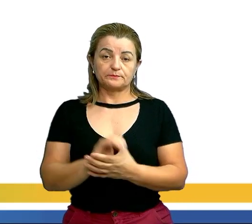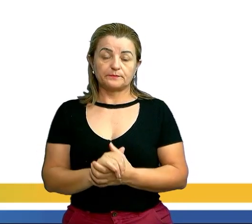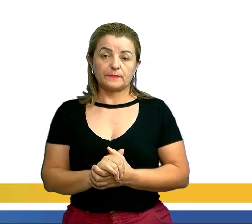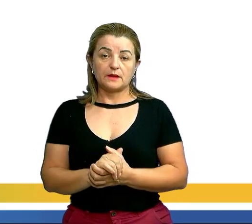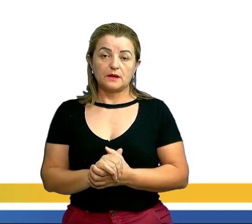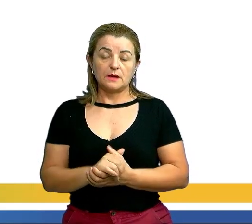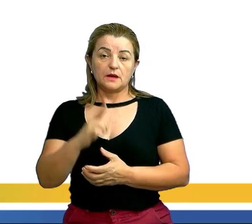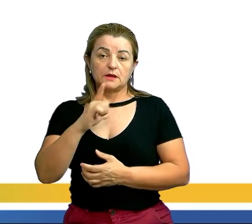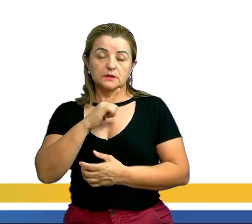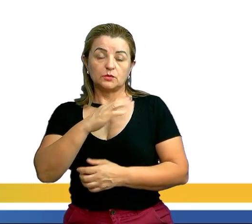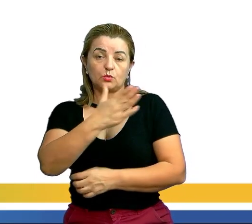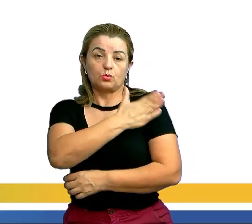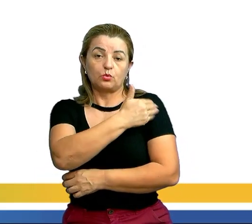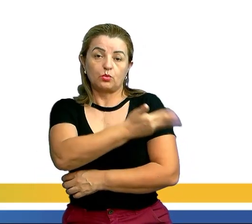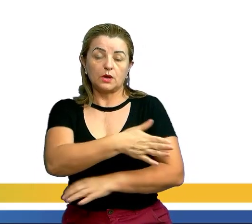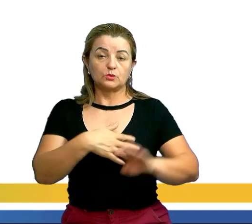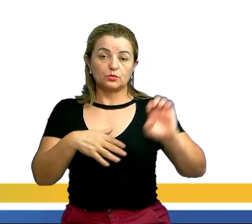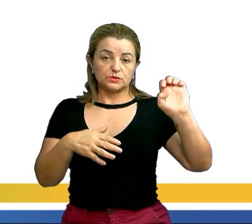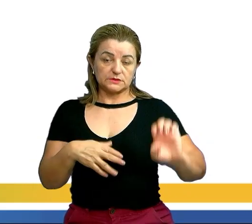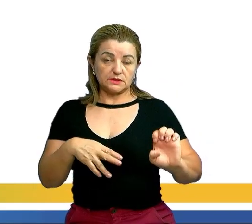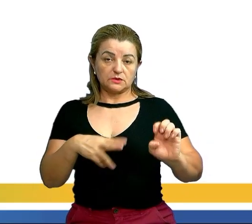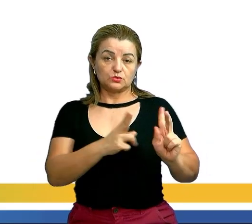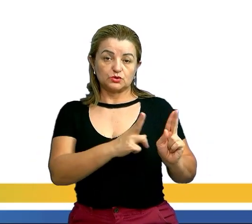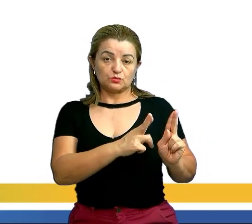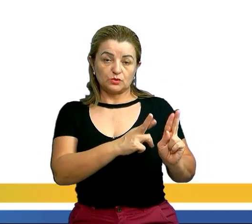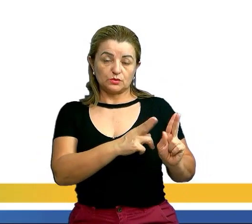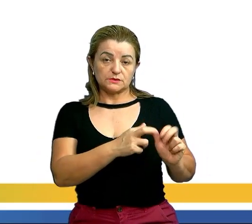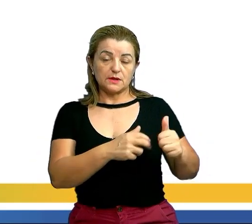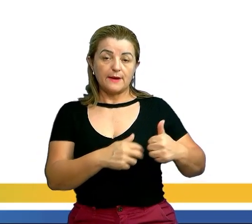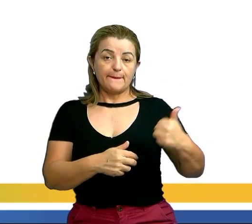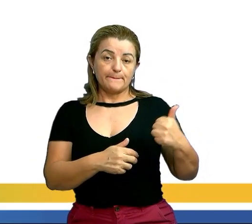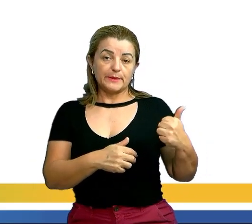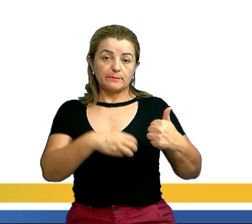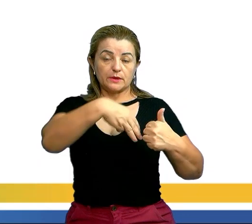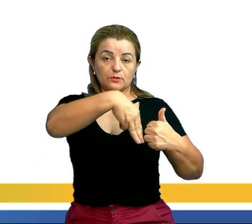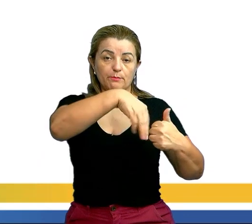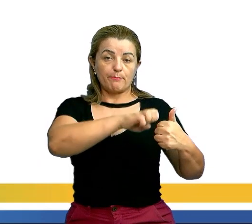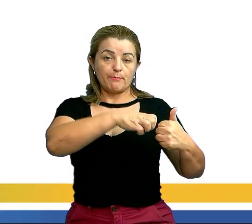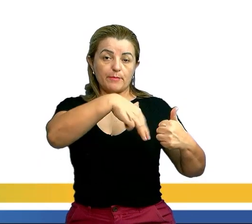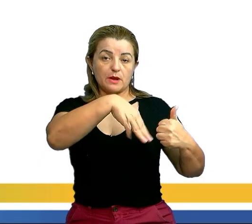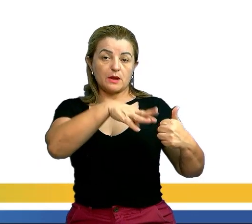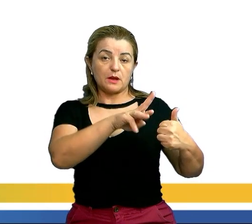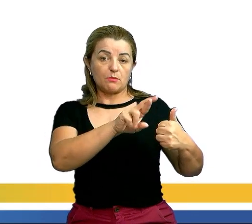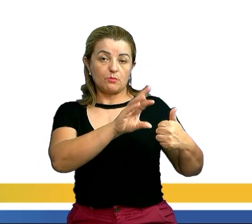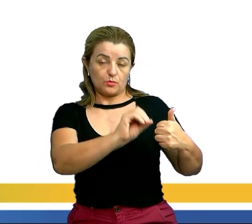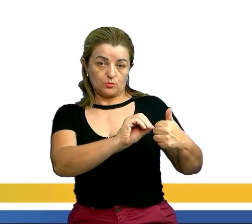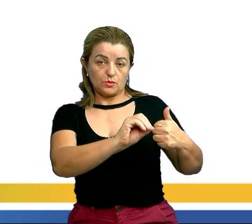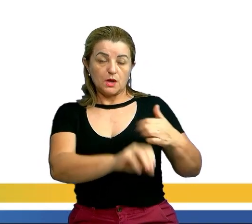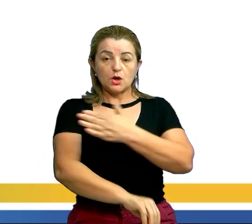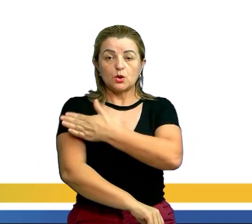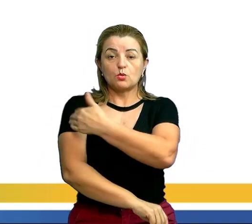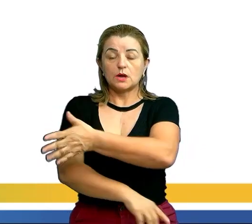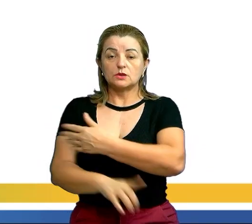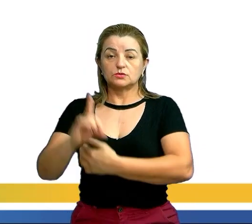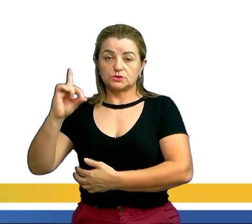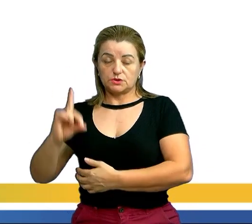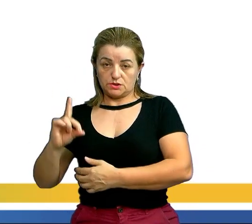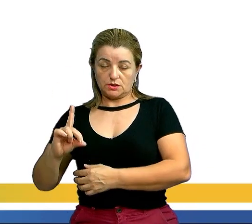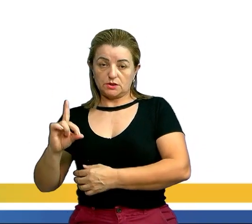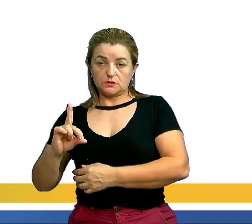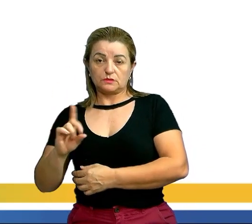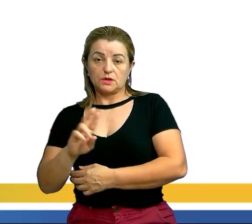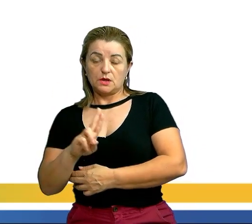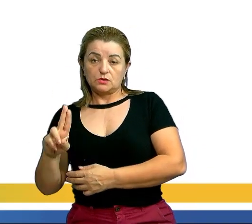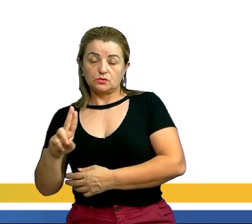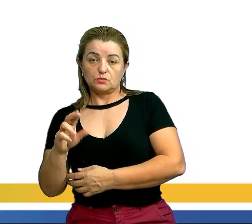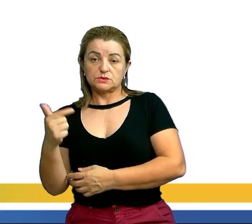lado esquerdo de uma igualdade é chamado de primeiro membro. E o lado direito é chamado de segundo membro. Tipo aqui, se eu tenho